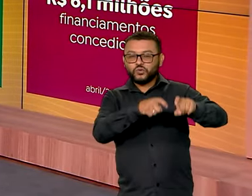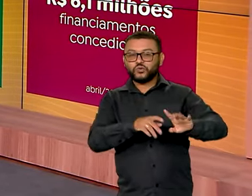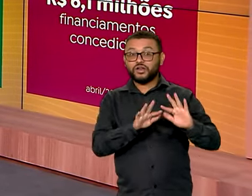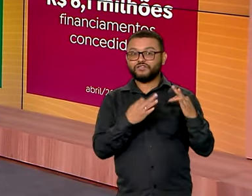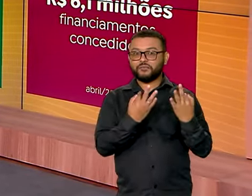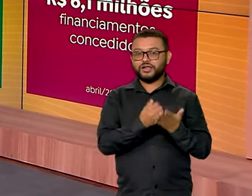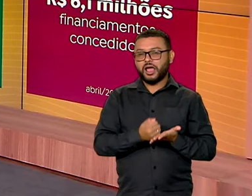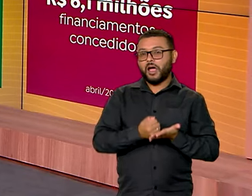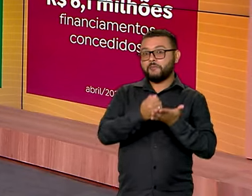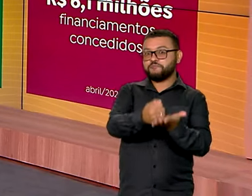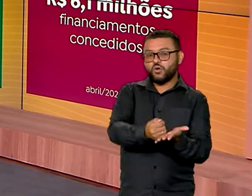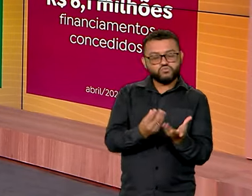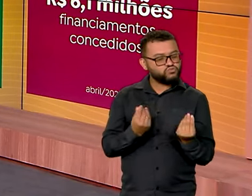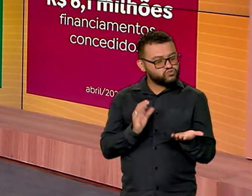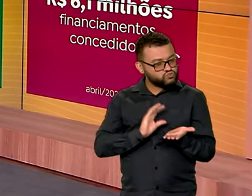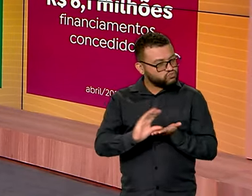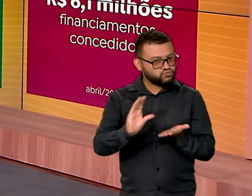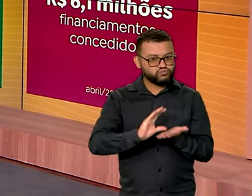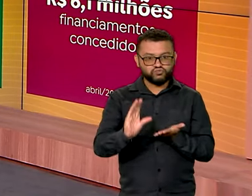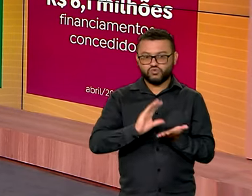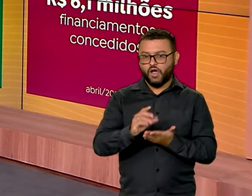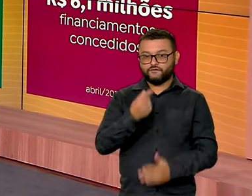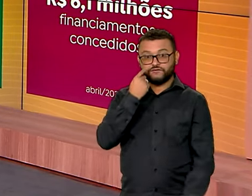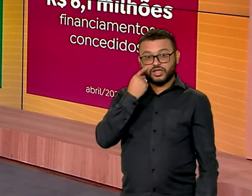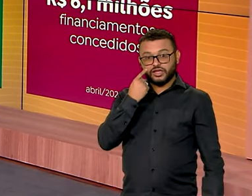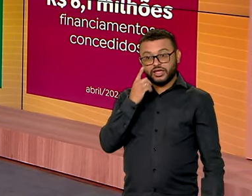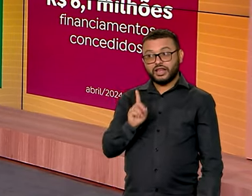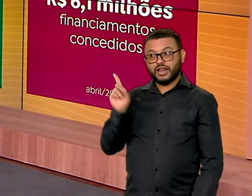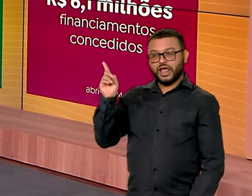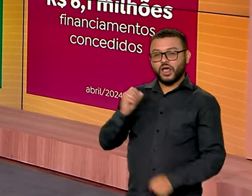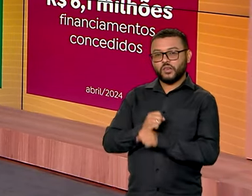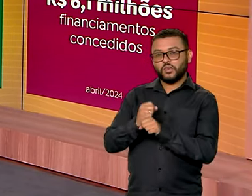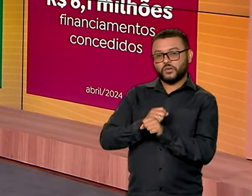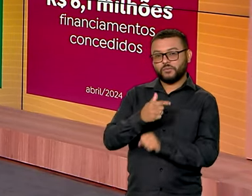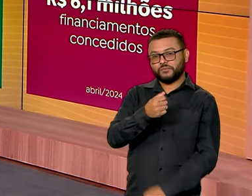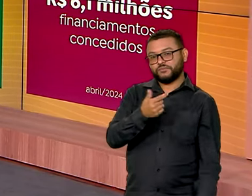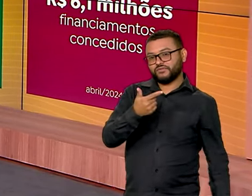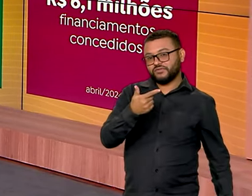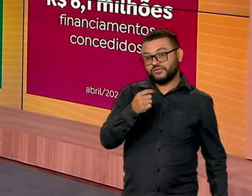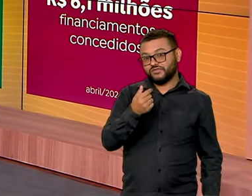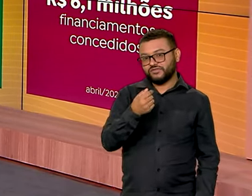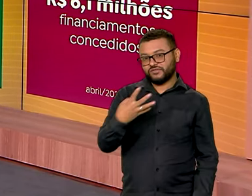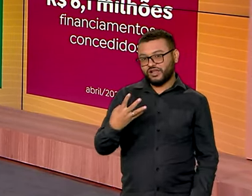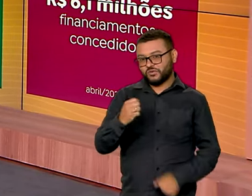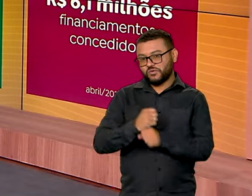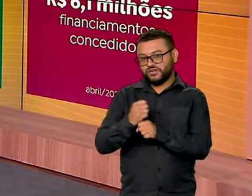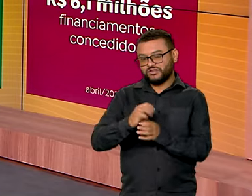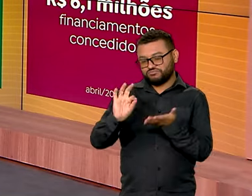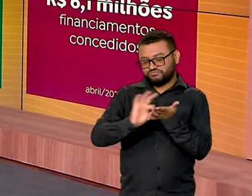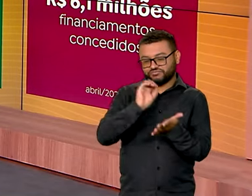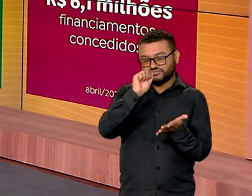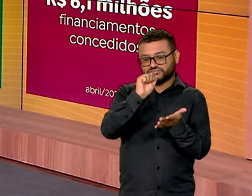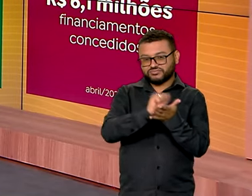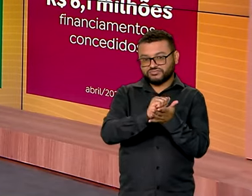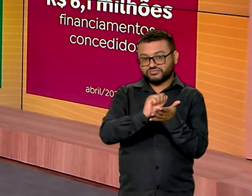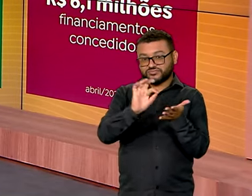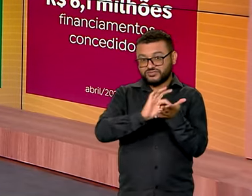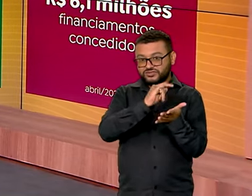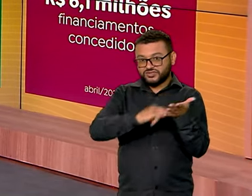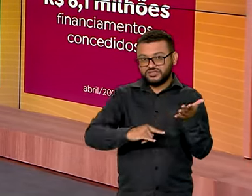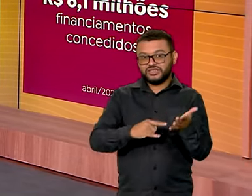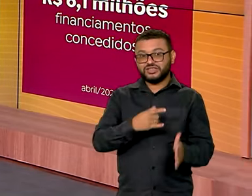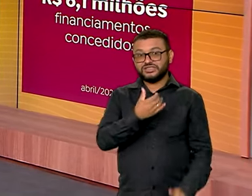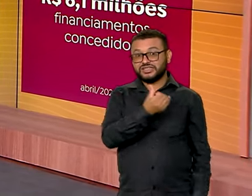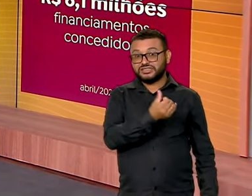apoio, muito apoio do governo federal no município. Neste ano de 2024, foram assinados 617